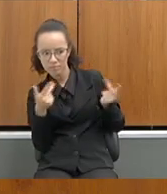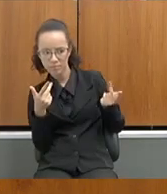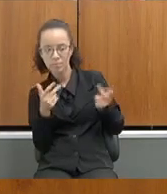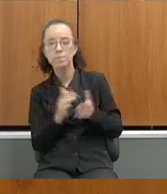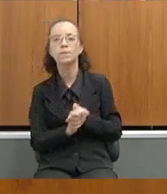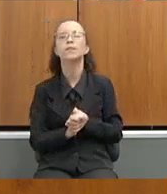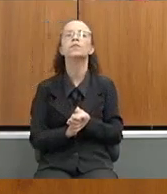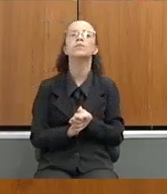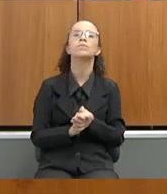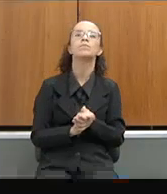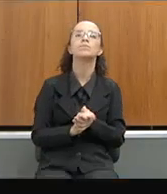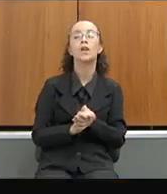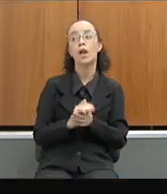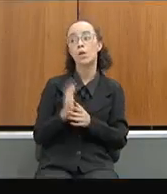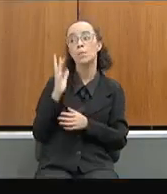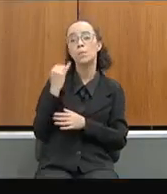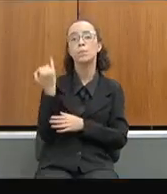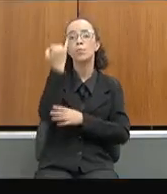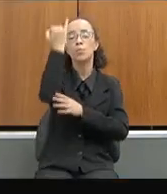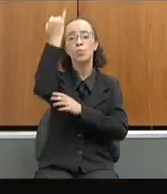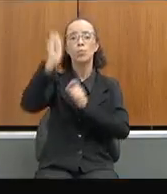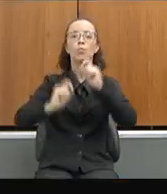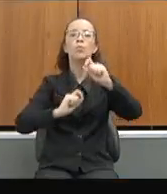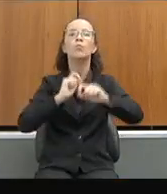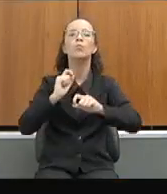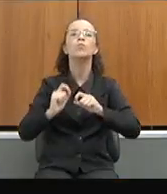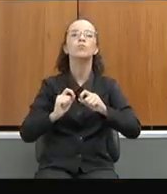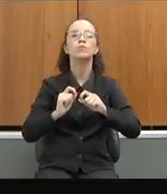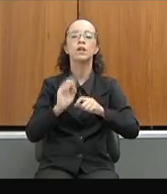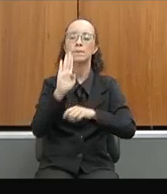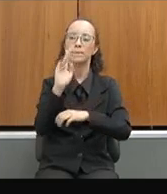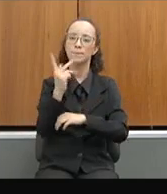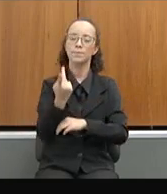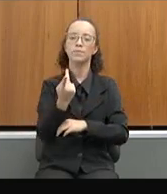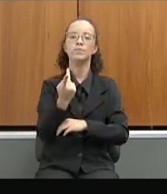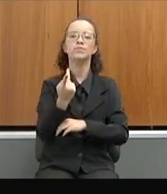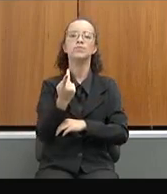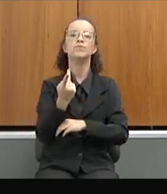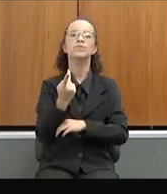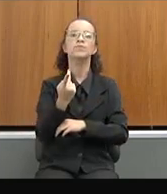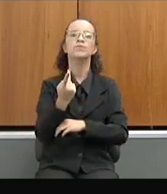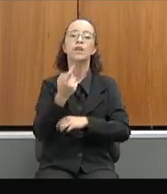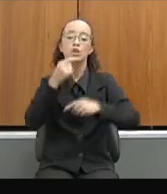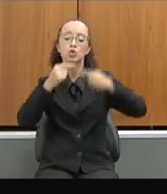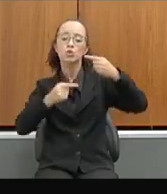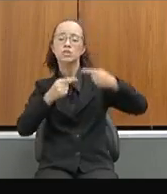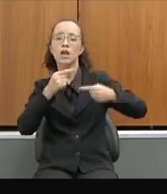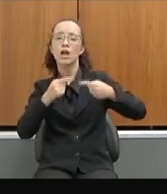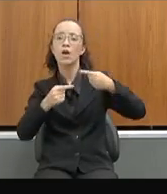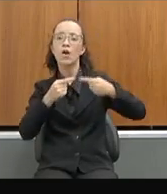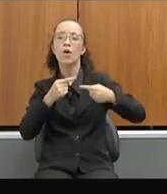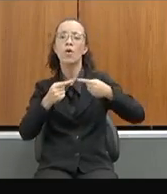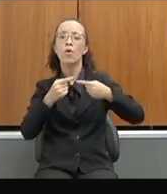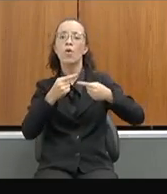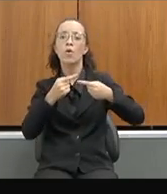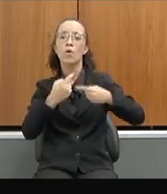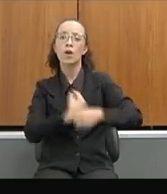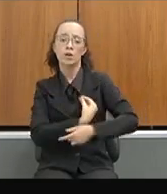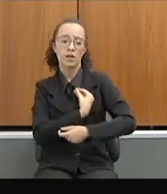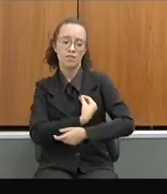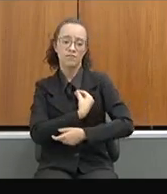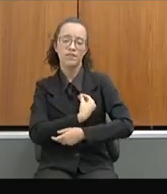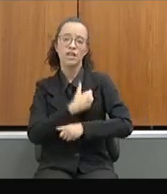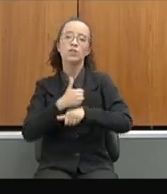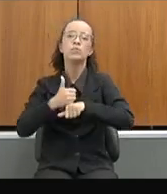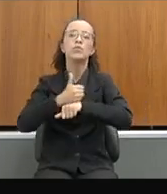Eu acho importante que a gente não perca no horizonte essa discussão da carreira do ensino superior em Minas Gerais.